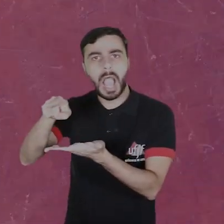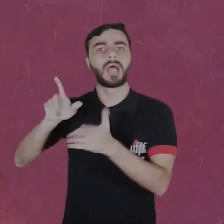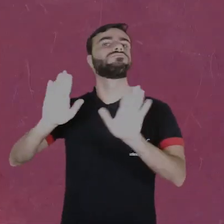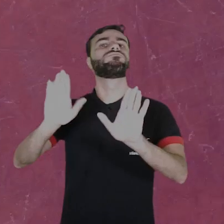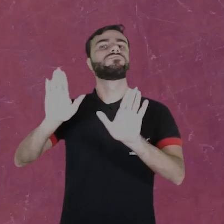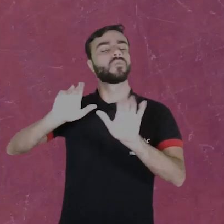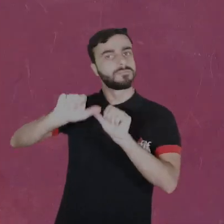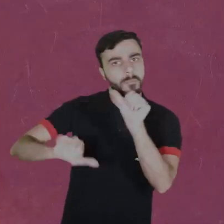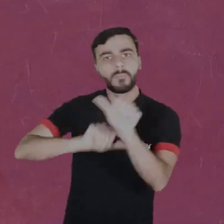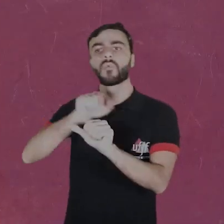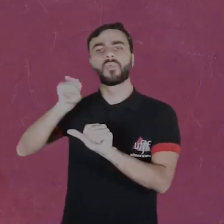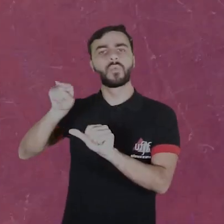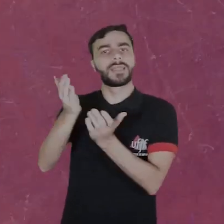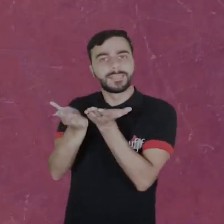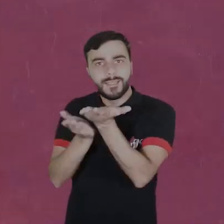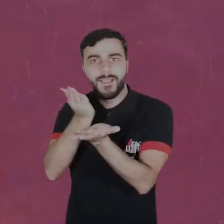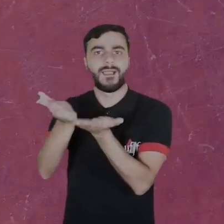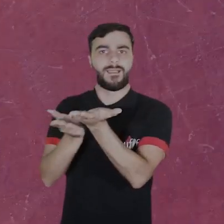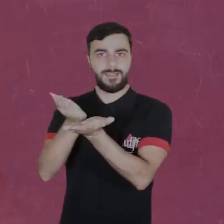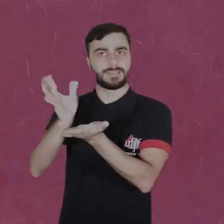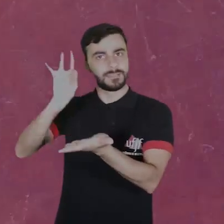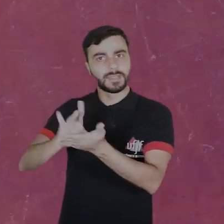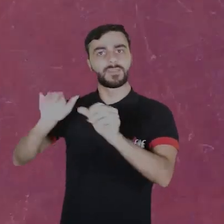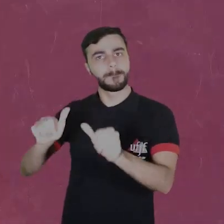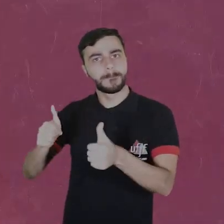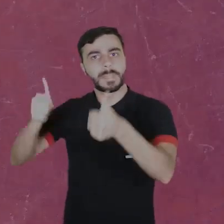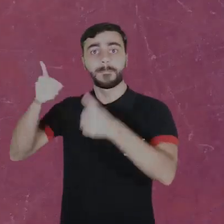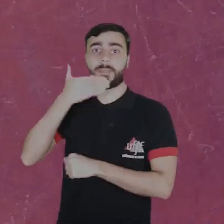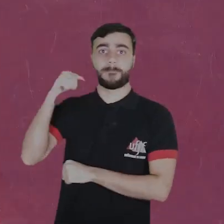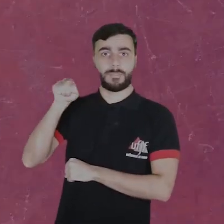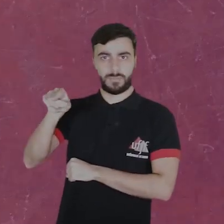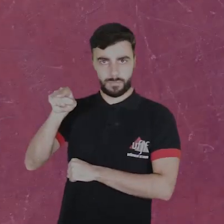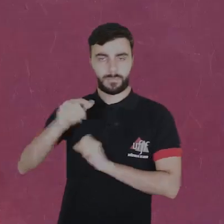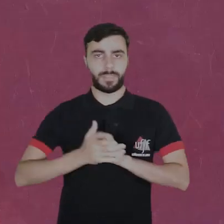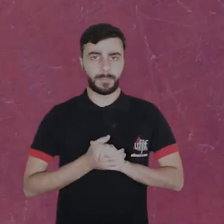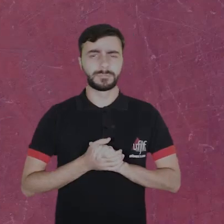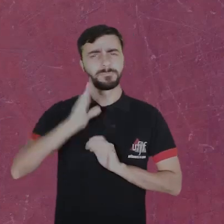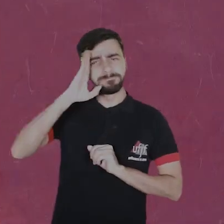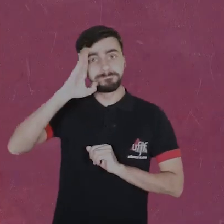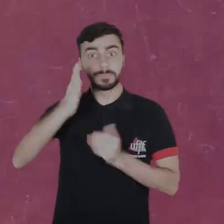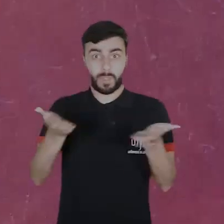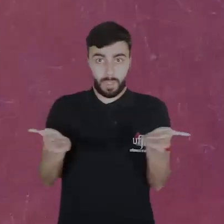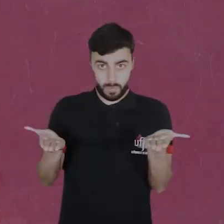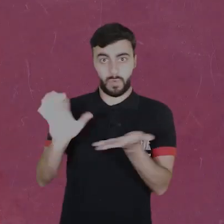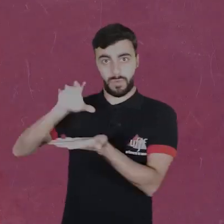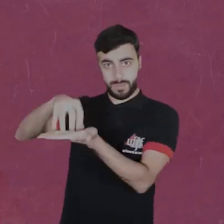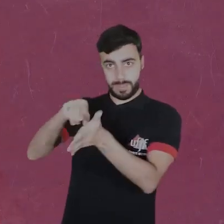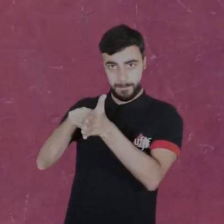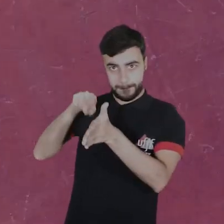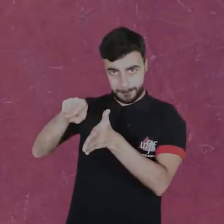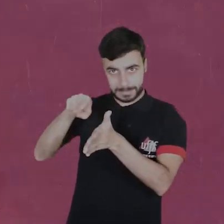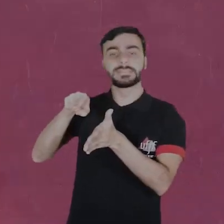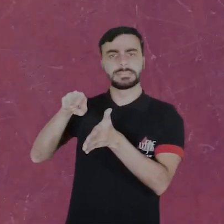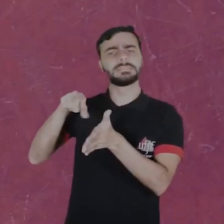como um cuidado e aí ele tenha uma possibilidade de recuperação muito melhor. A gente tem como base principal do grupo de pesquisa, não